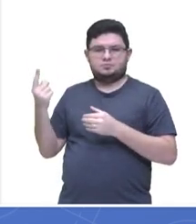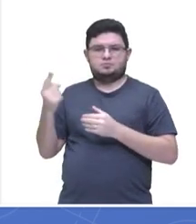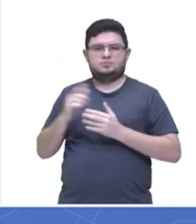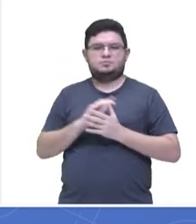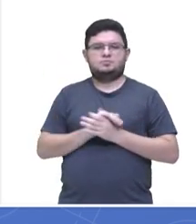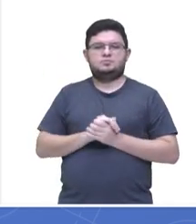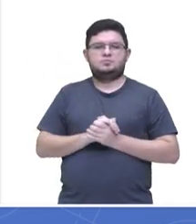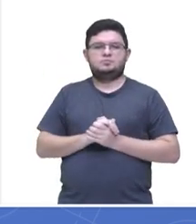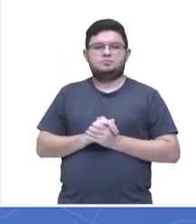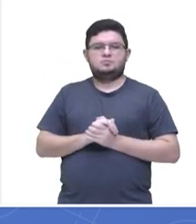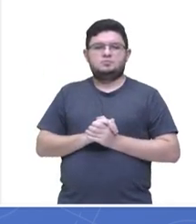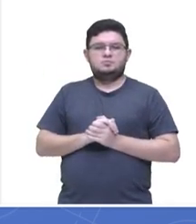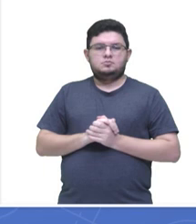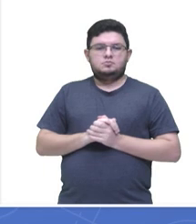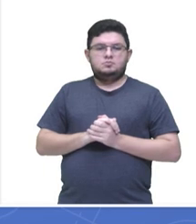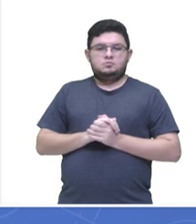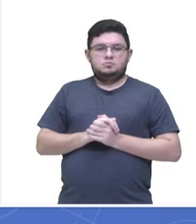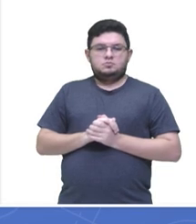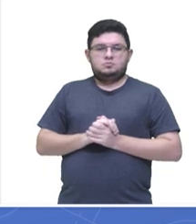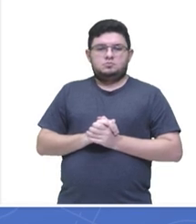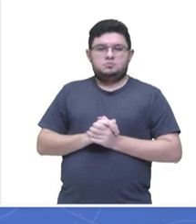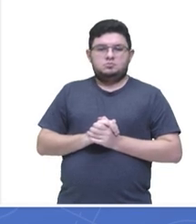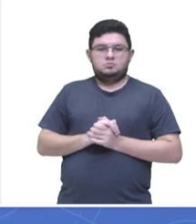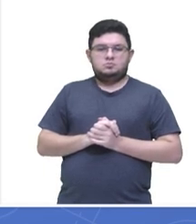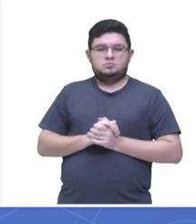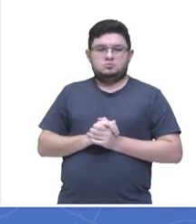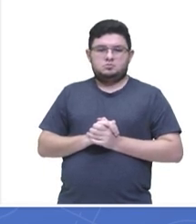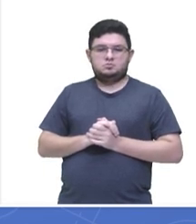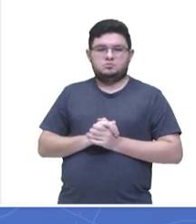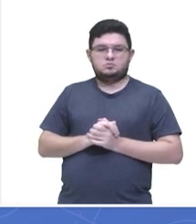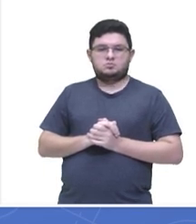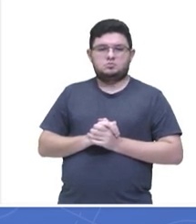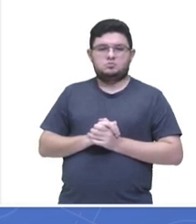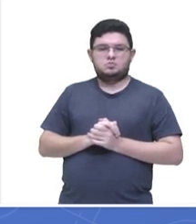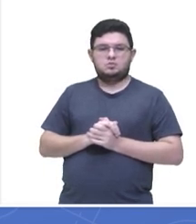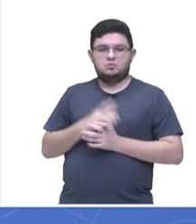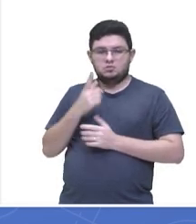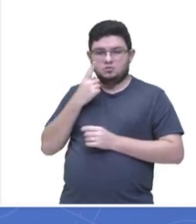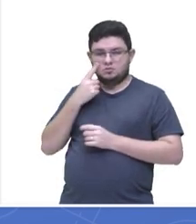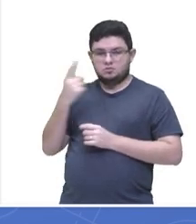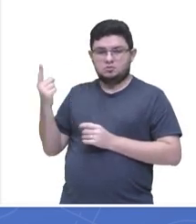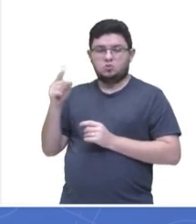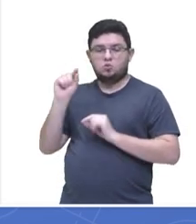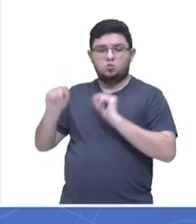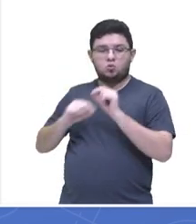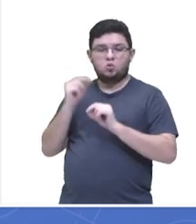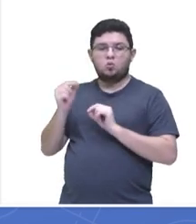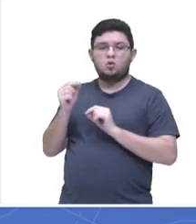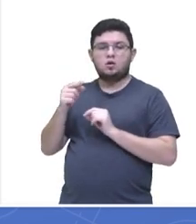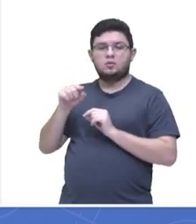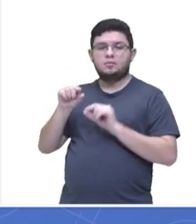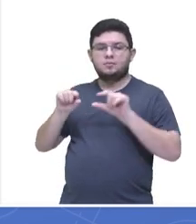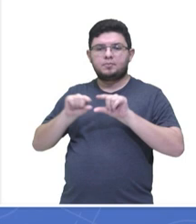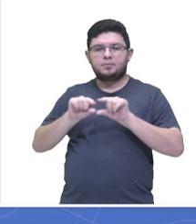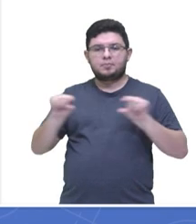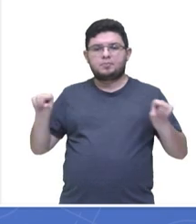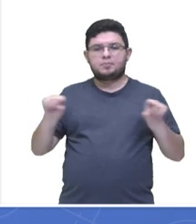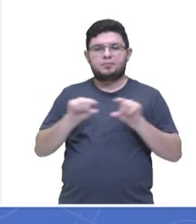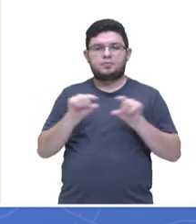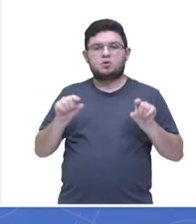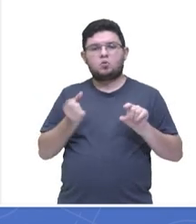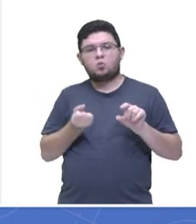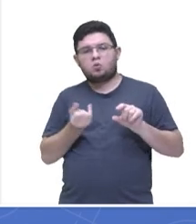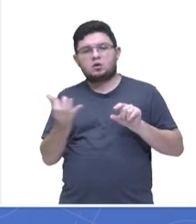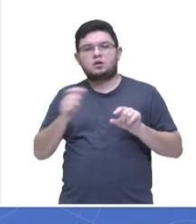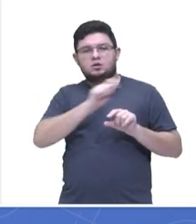Olha só, essa linha referente à quantidade de alunos automaticamente também me dá